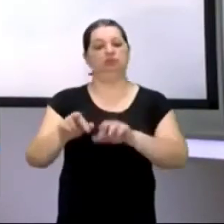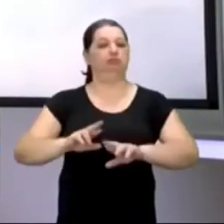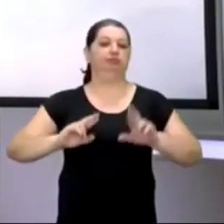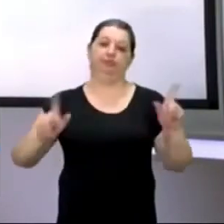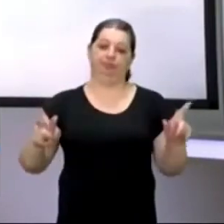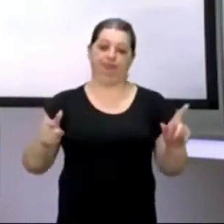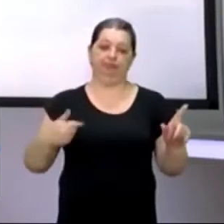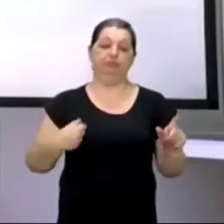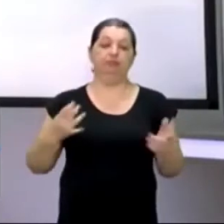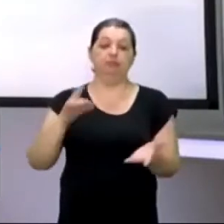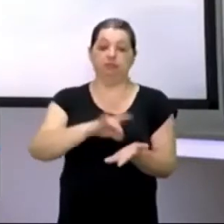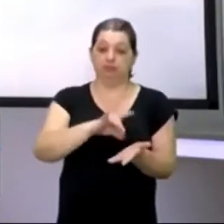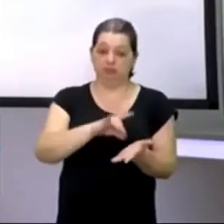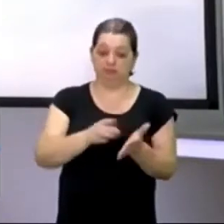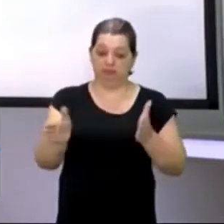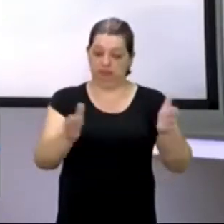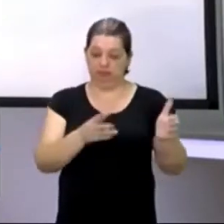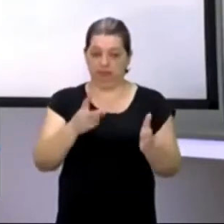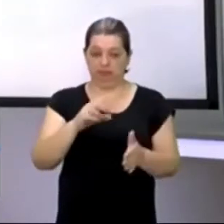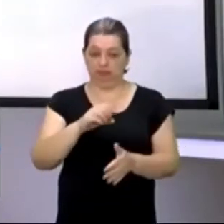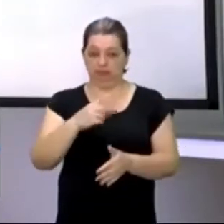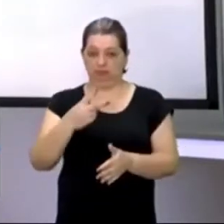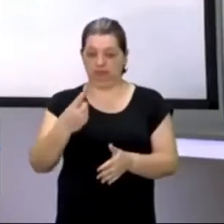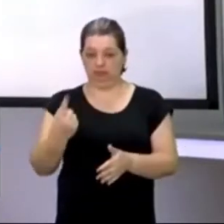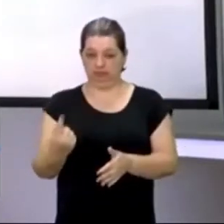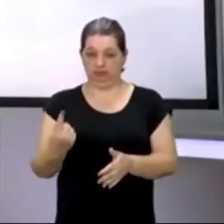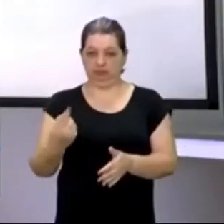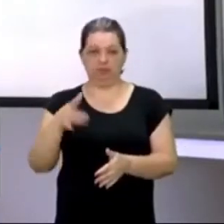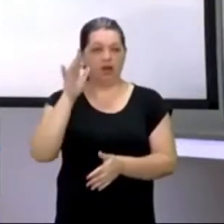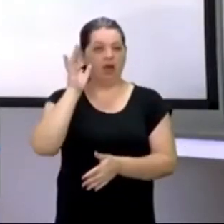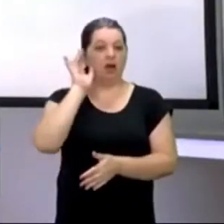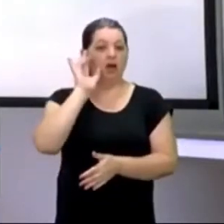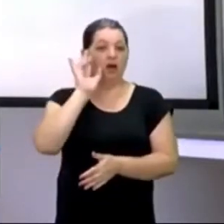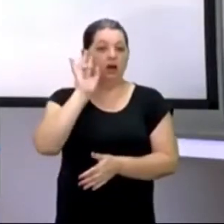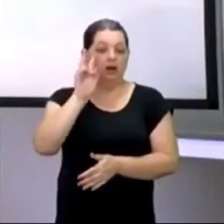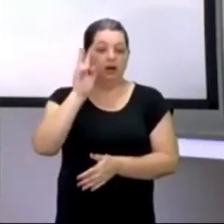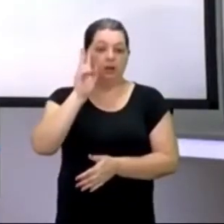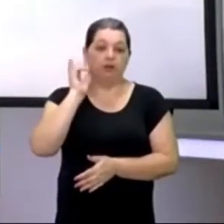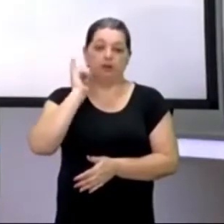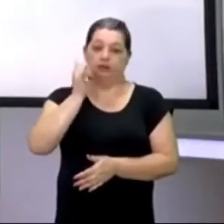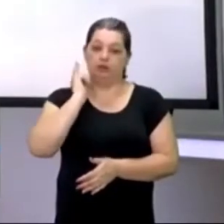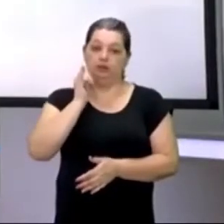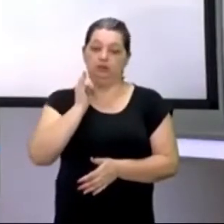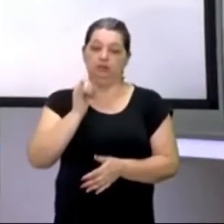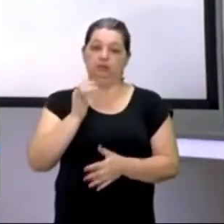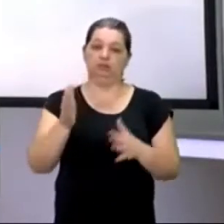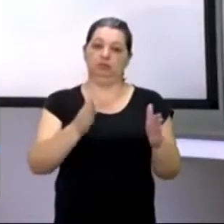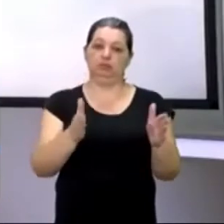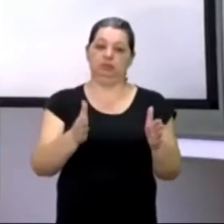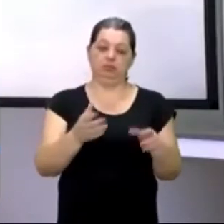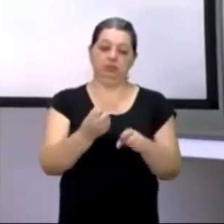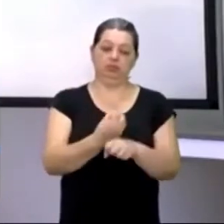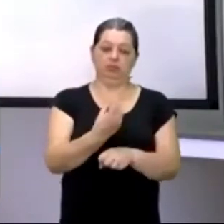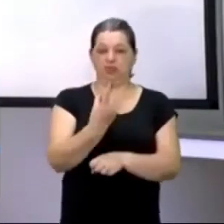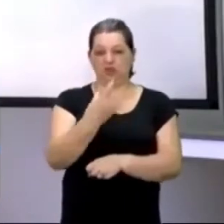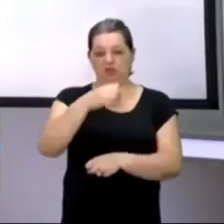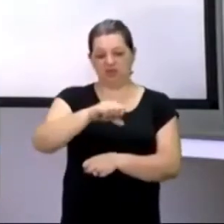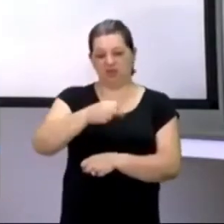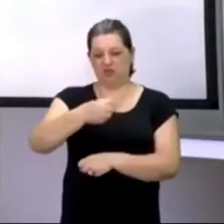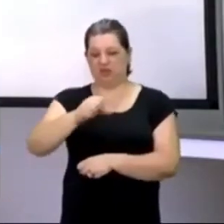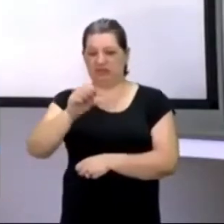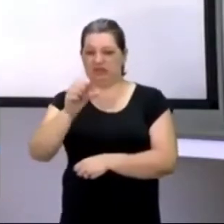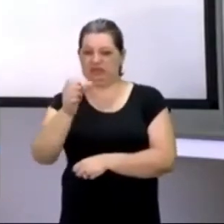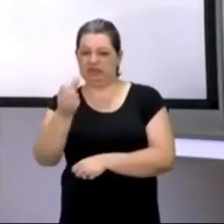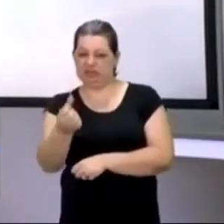aqui, em 2021, para contar uma história, que ocorreu, 1986, em